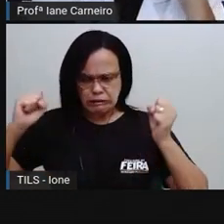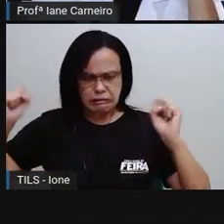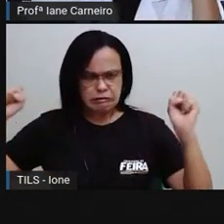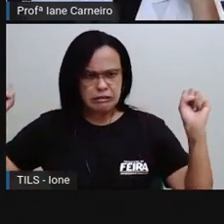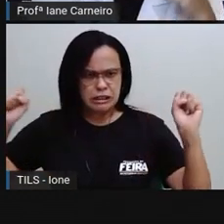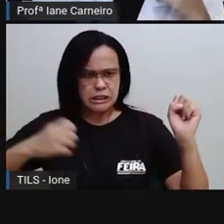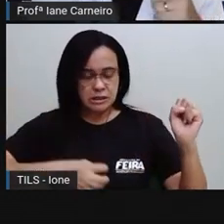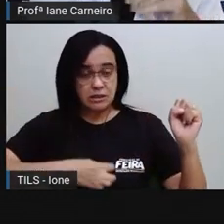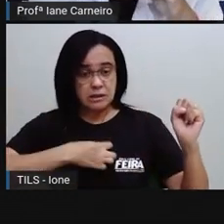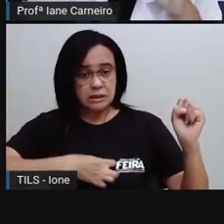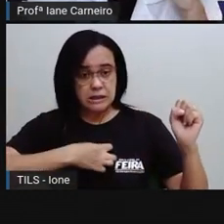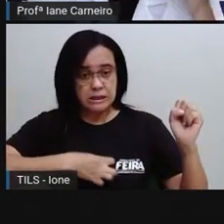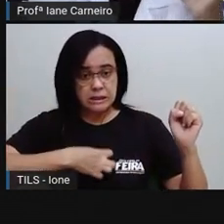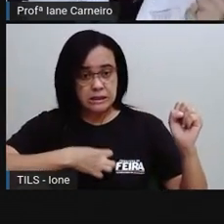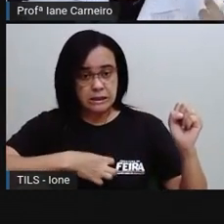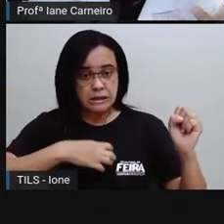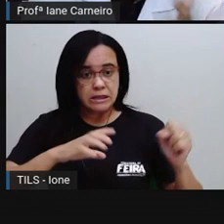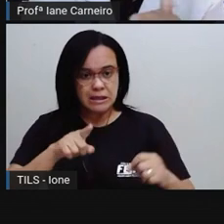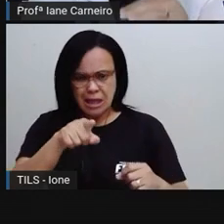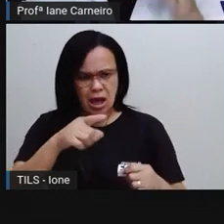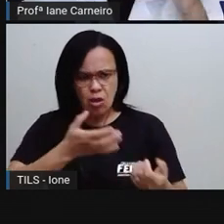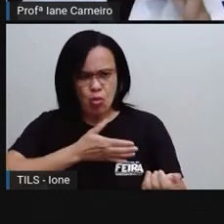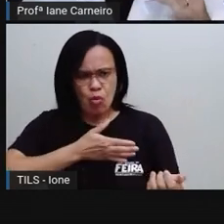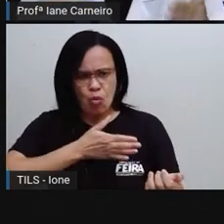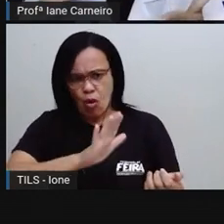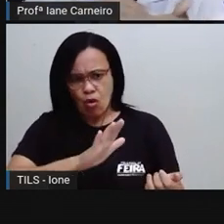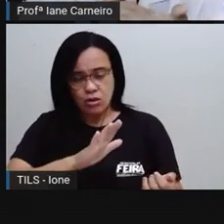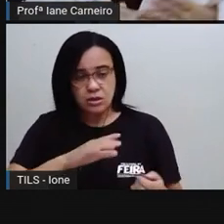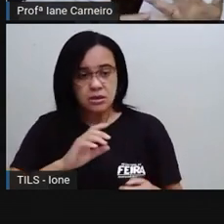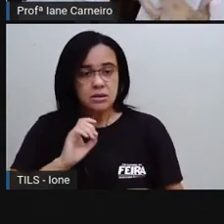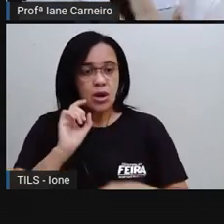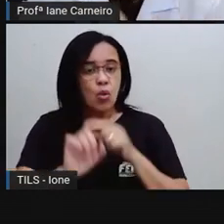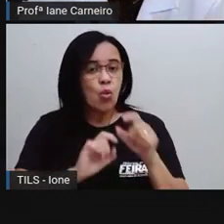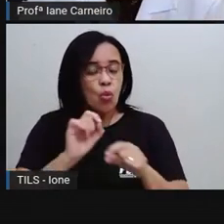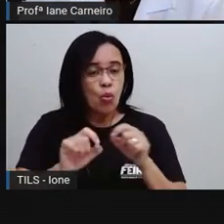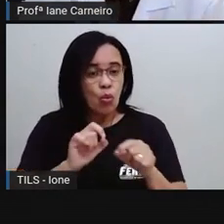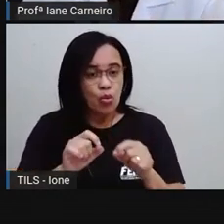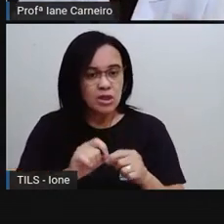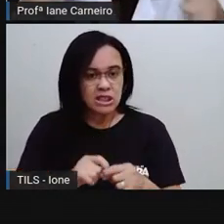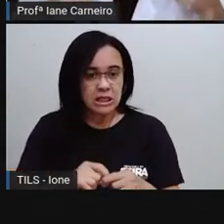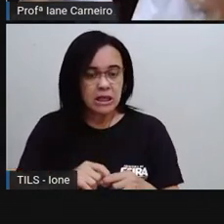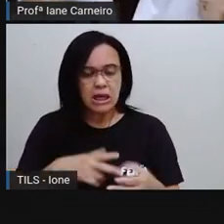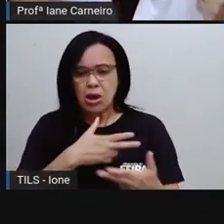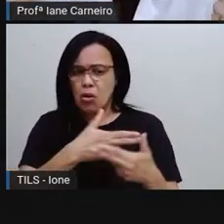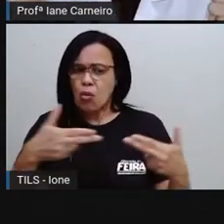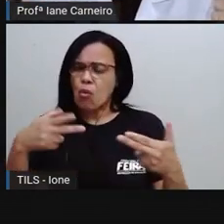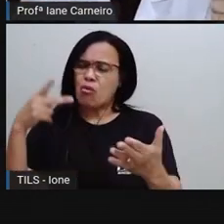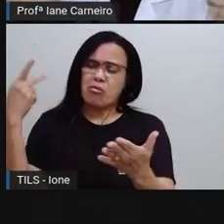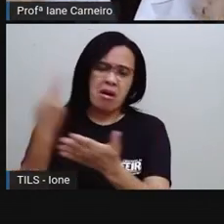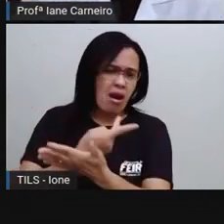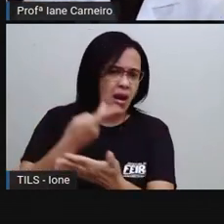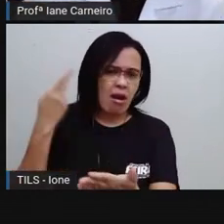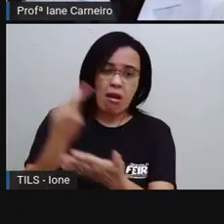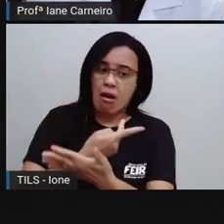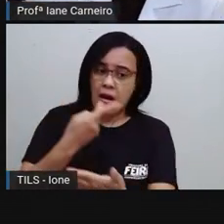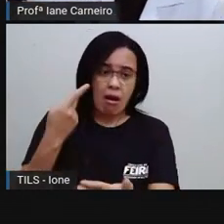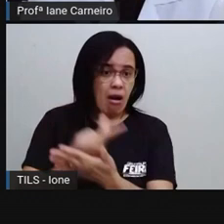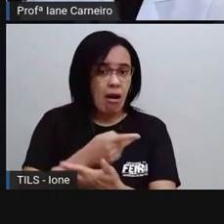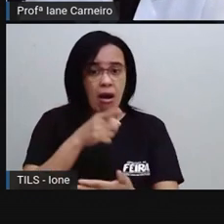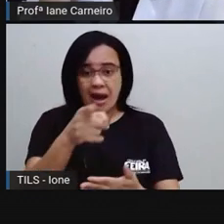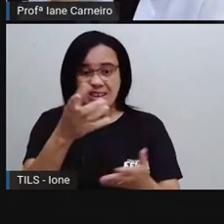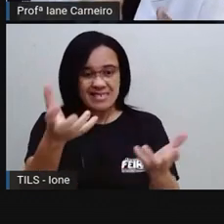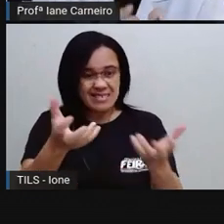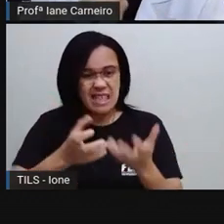aula passada a gente falou, né? Que ele não gosta, né? Ele não gosta de injustiça, ele quer sempre estar certo das